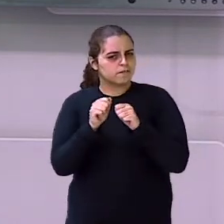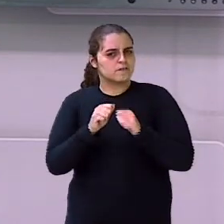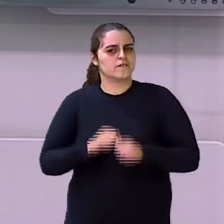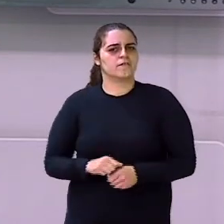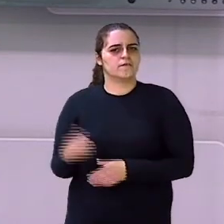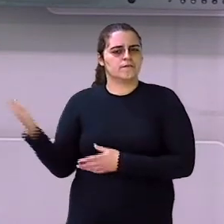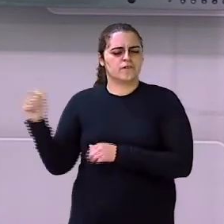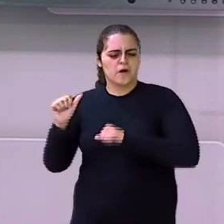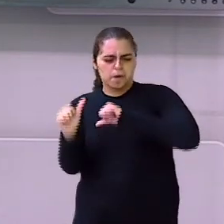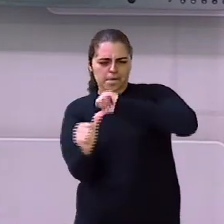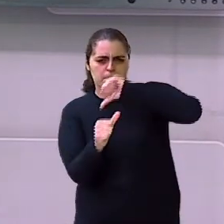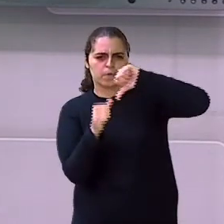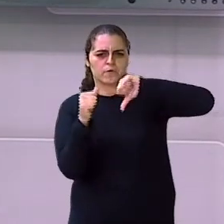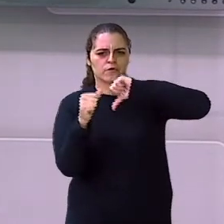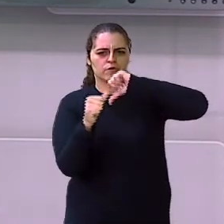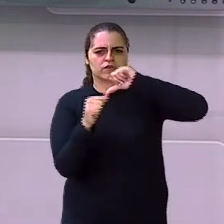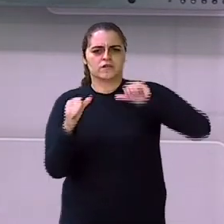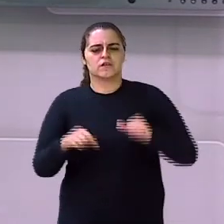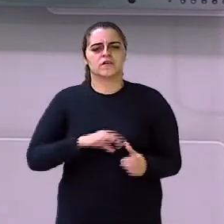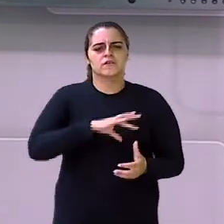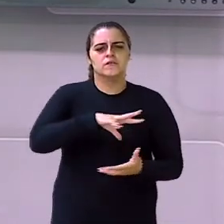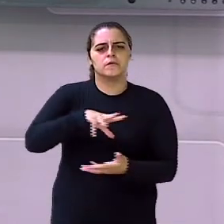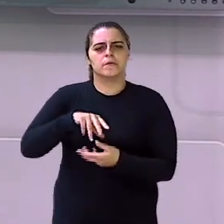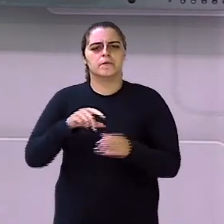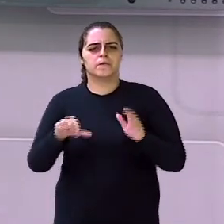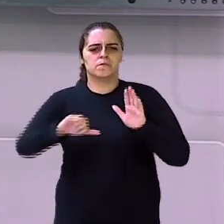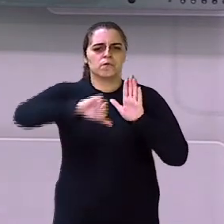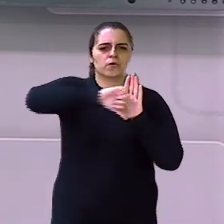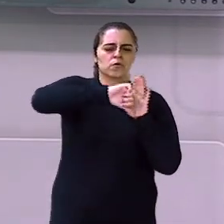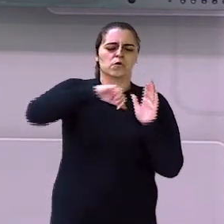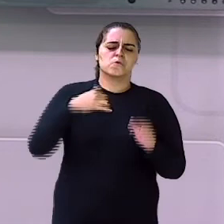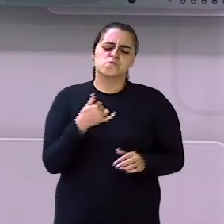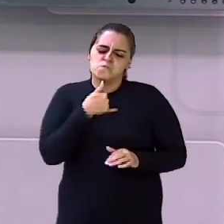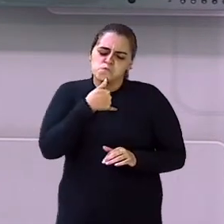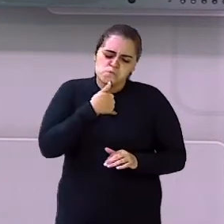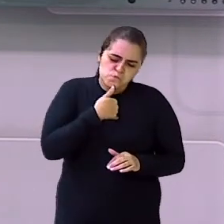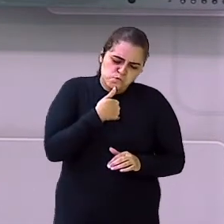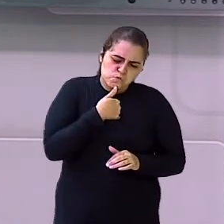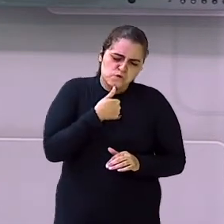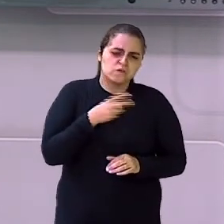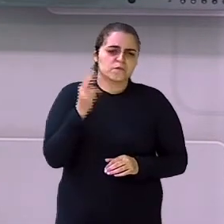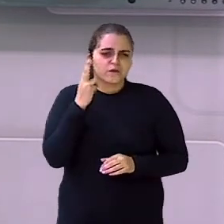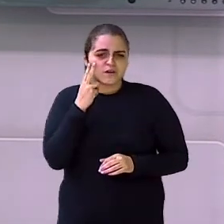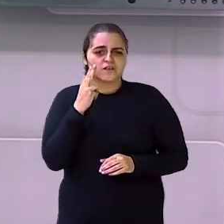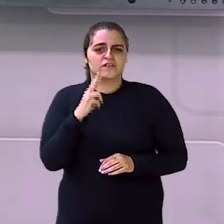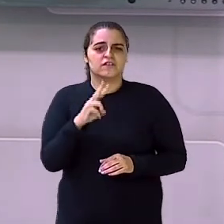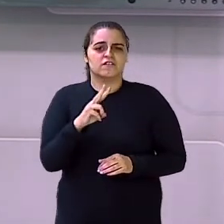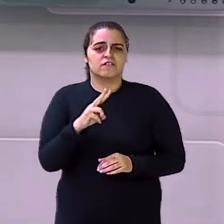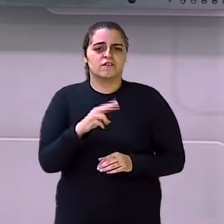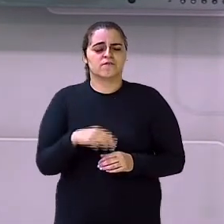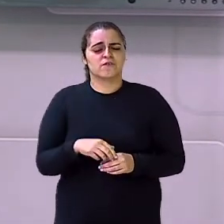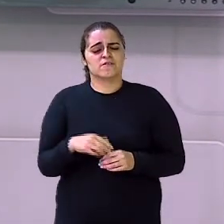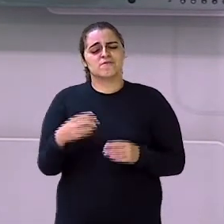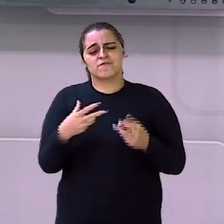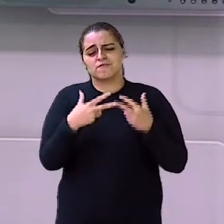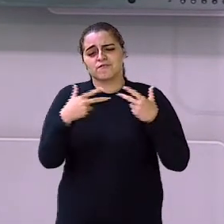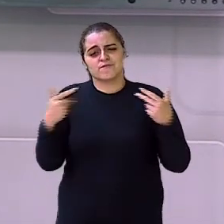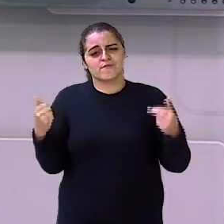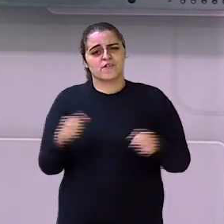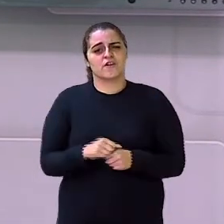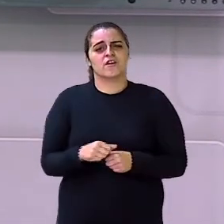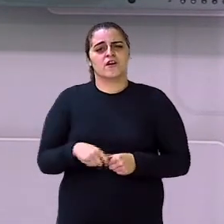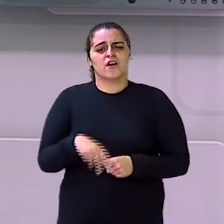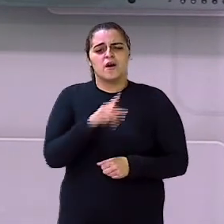Impactos ambientais Negativos É muito triste Mas são muitos Os negativos A